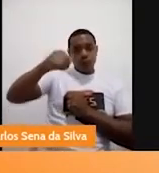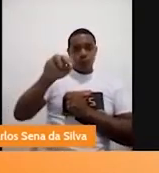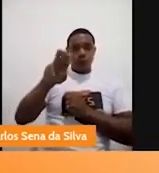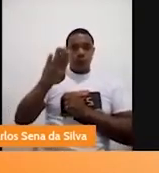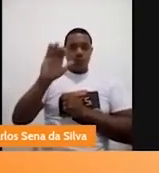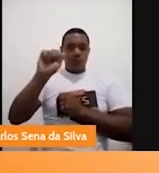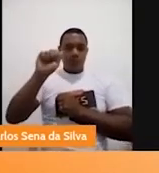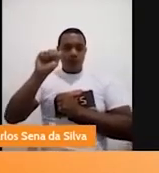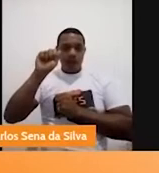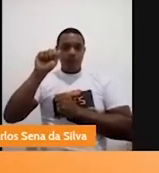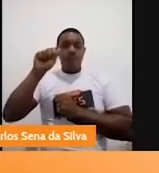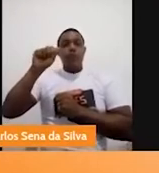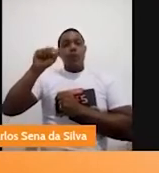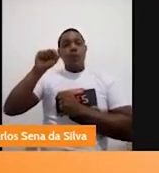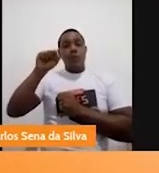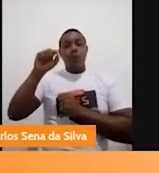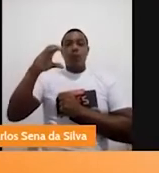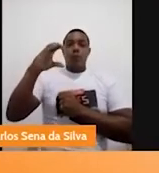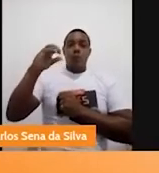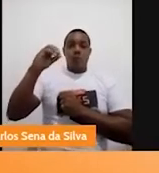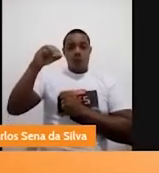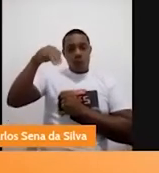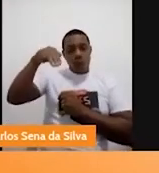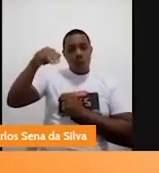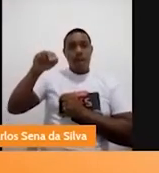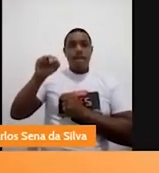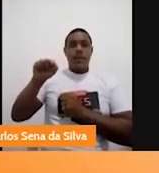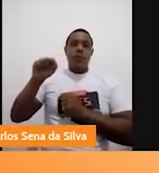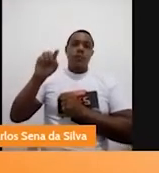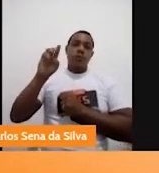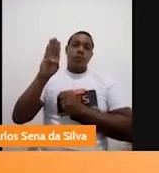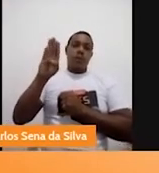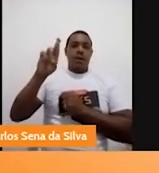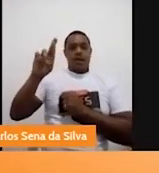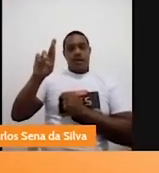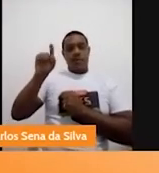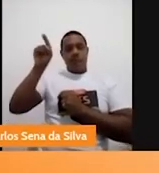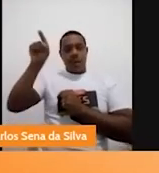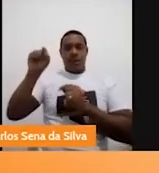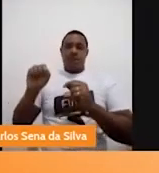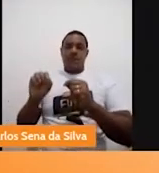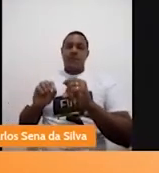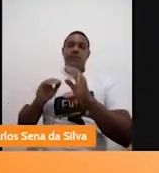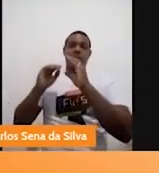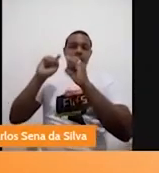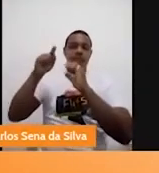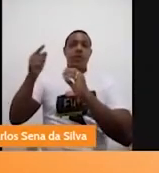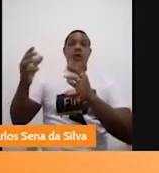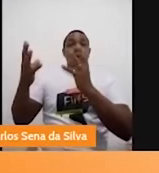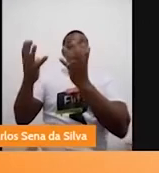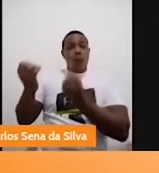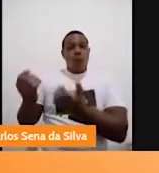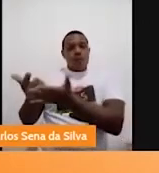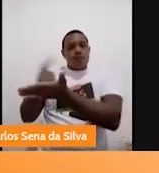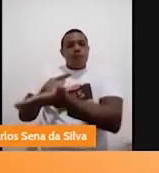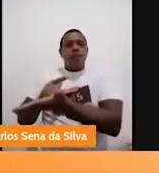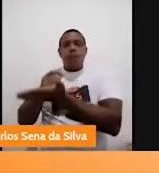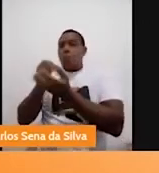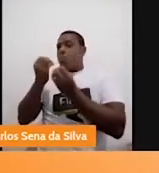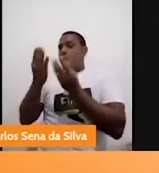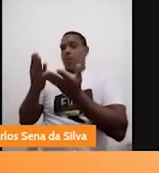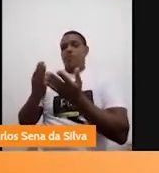Nesse exato momento, a gente está sem estoque. Porque, graças a Deus, o livro teve uma aceitação muito boa. Nós estamos indo para